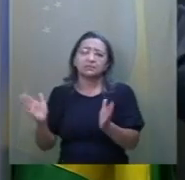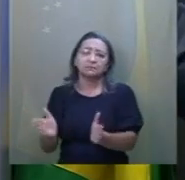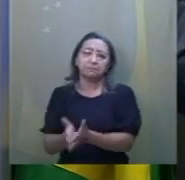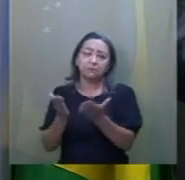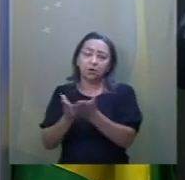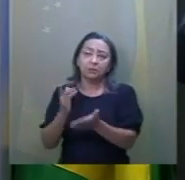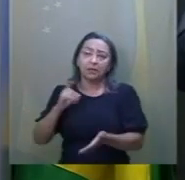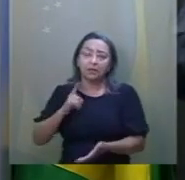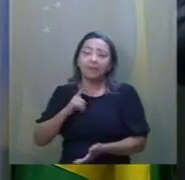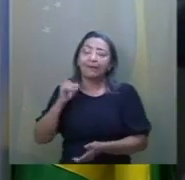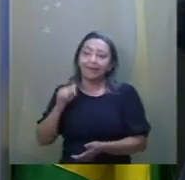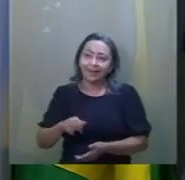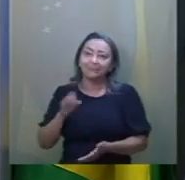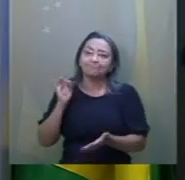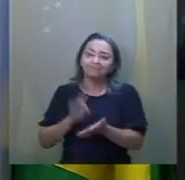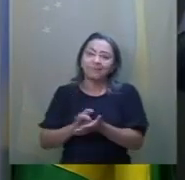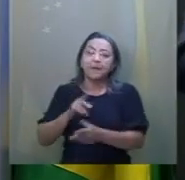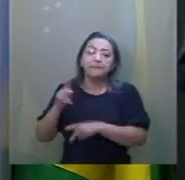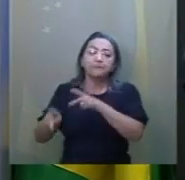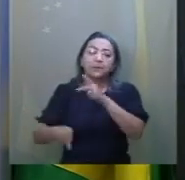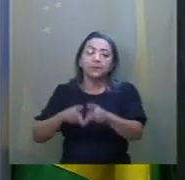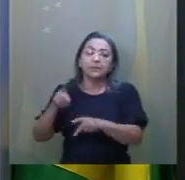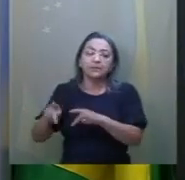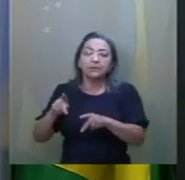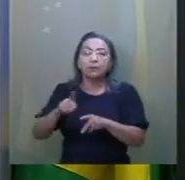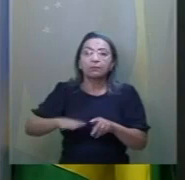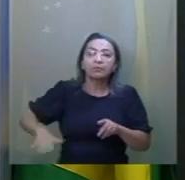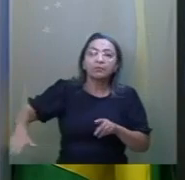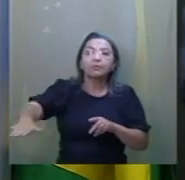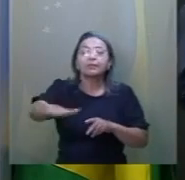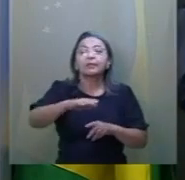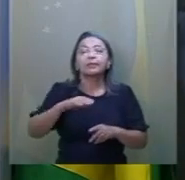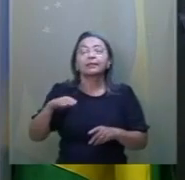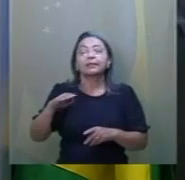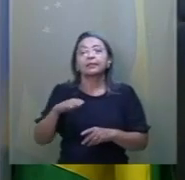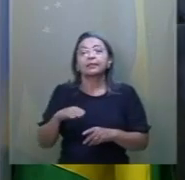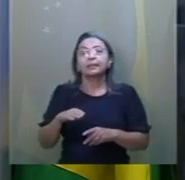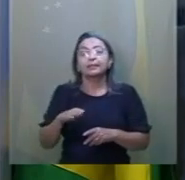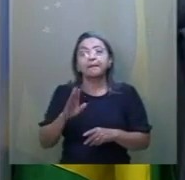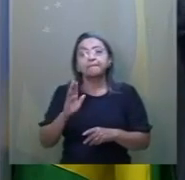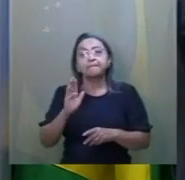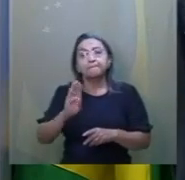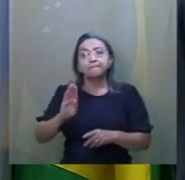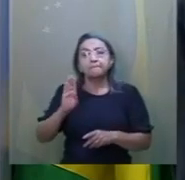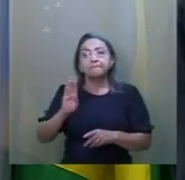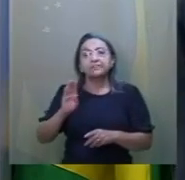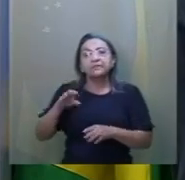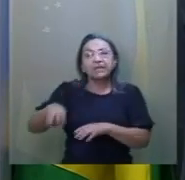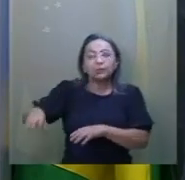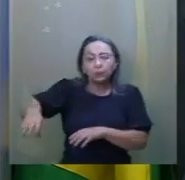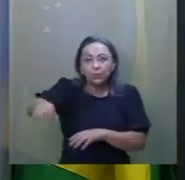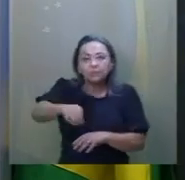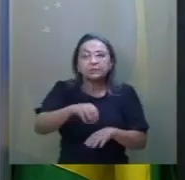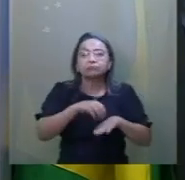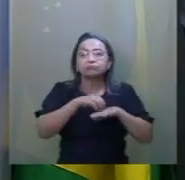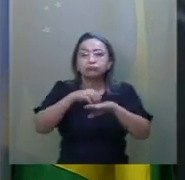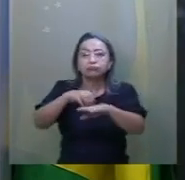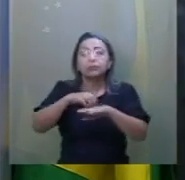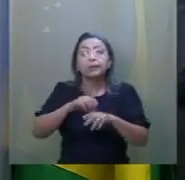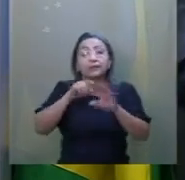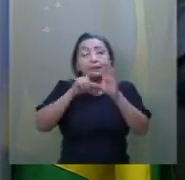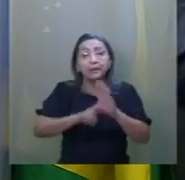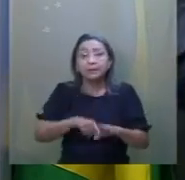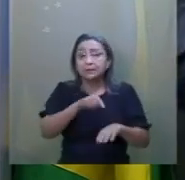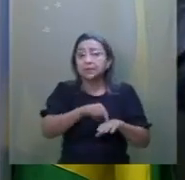tem é exatamente a população da Baixada Maranhense, que depende desse serviço todos os dias, o dia todo,